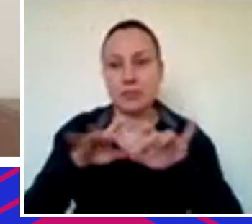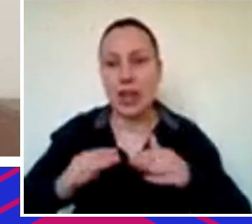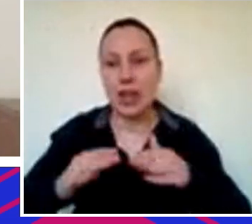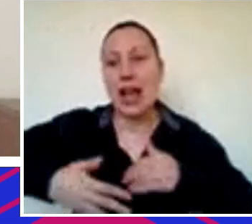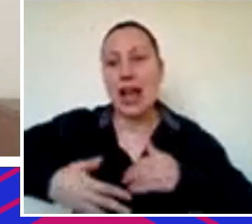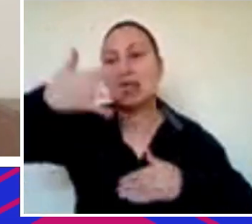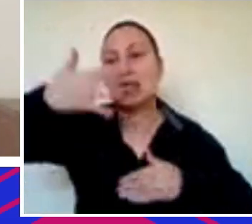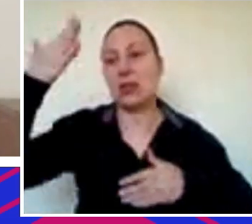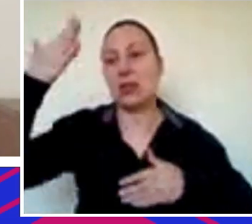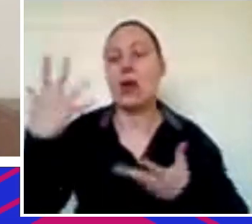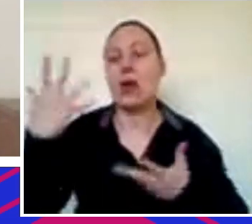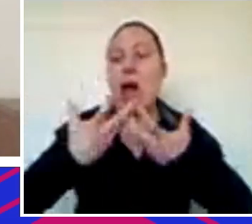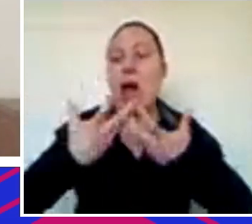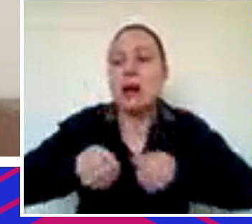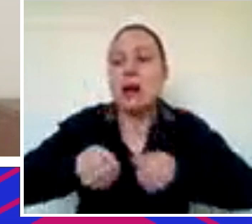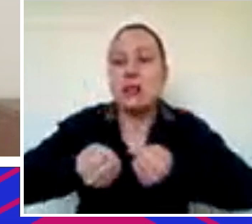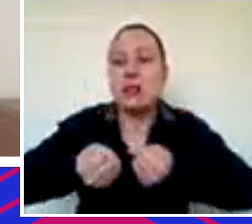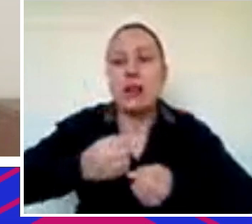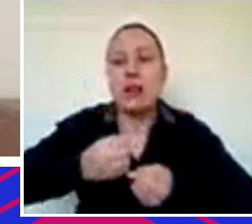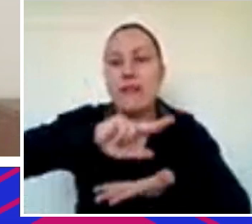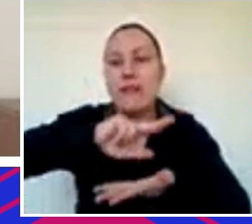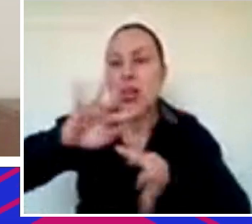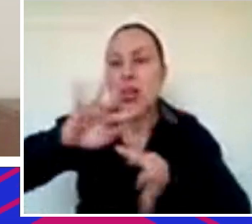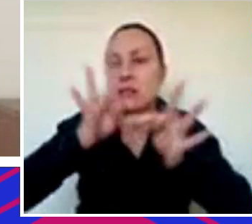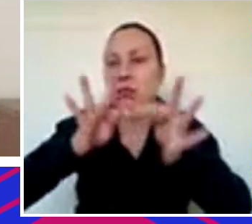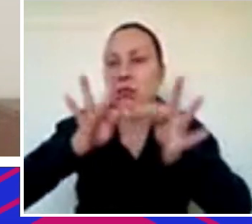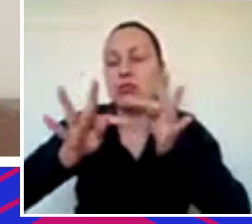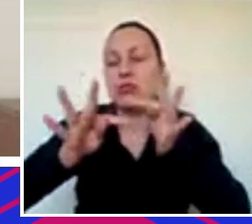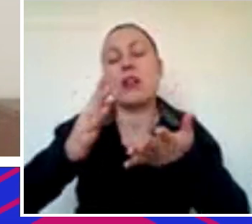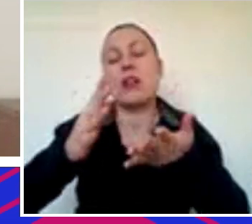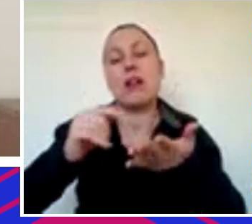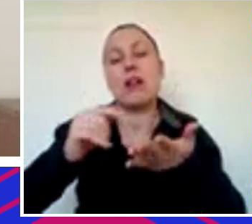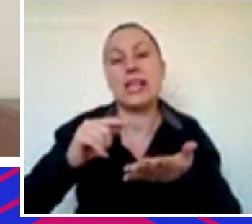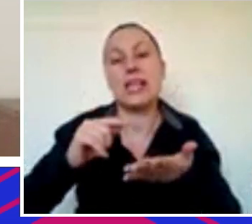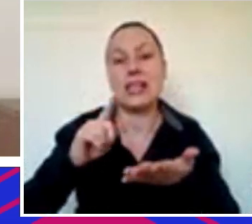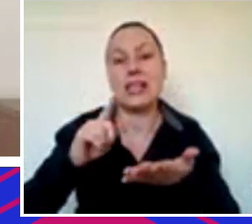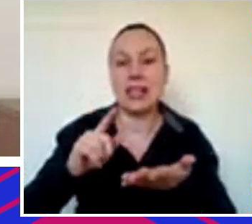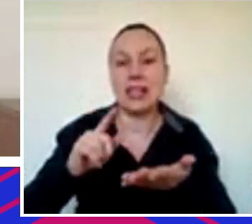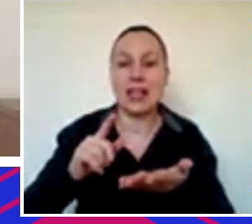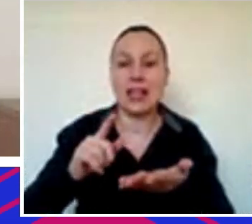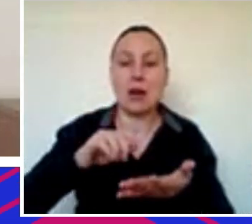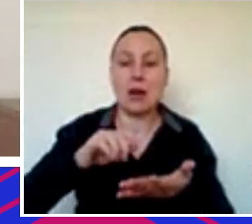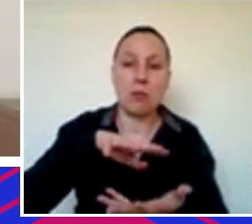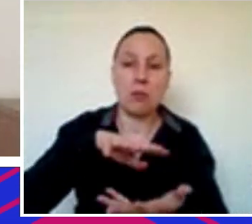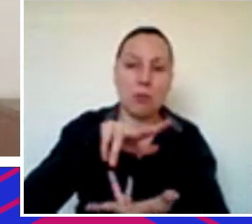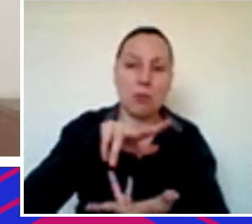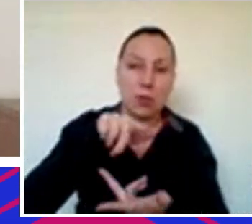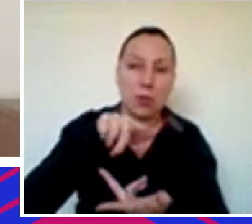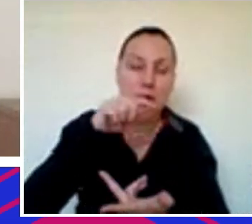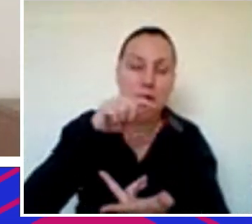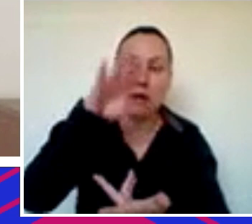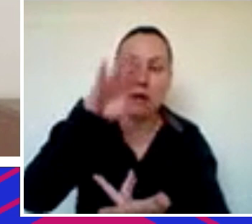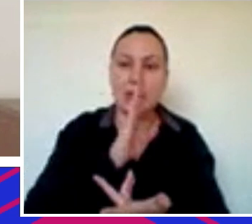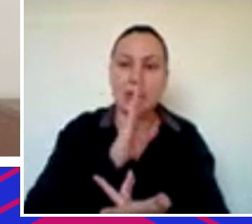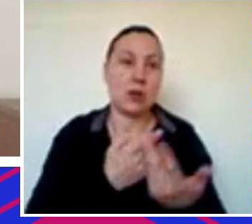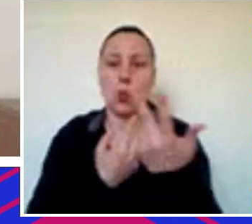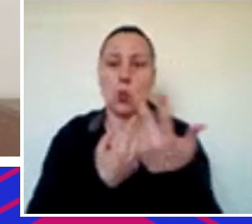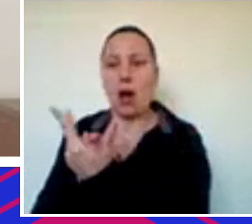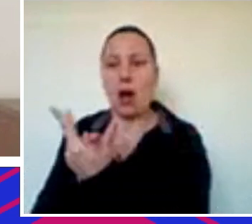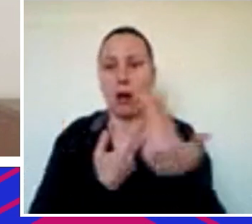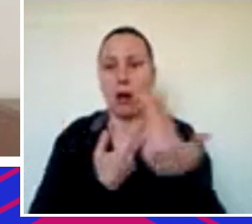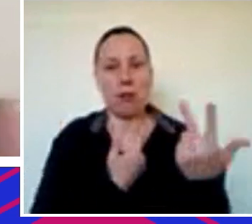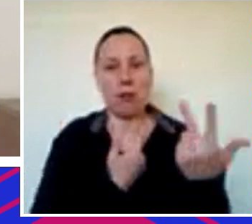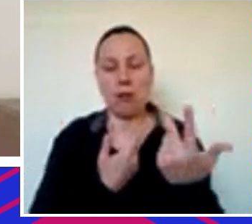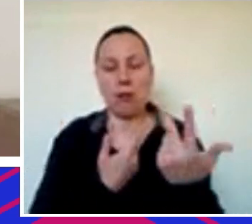dramática a adoção de muitos tipos de tecnologia pelo mundo todo e o Brasil não é diferente, né? A gente